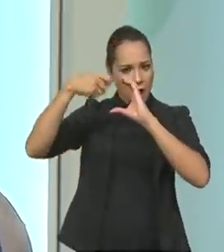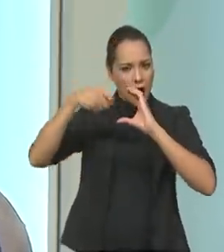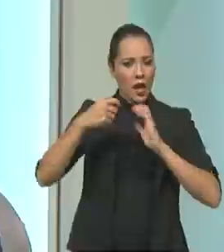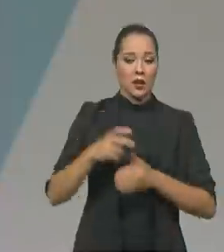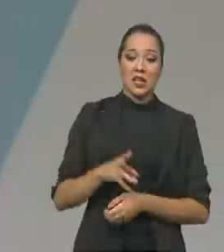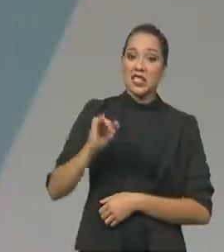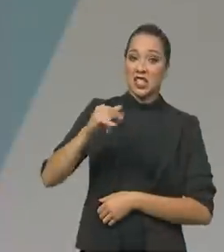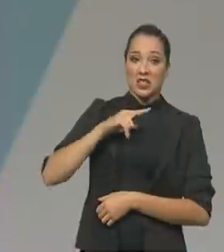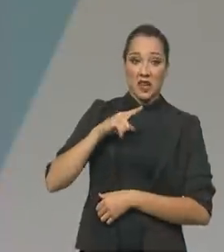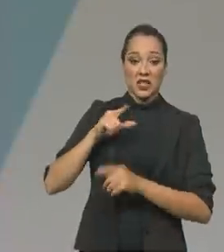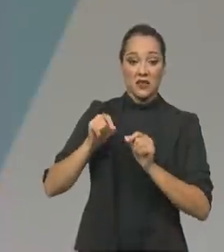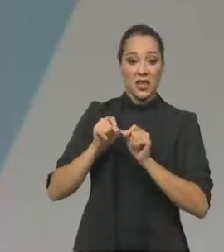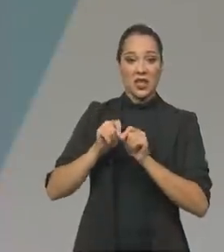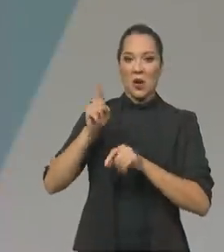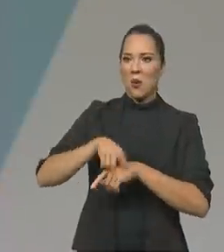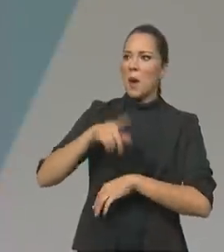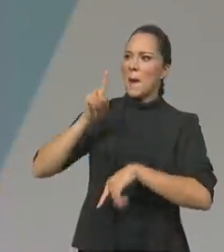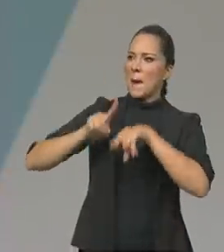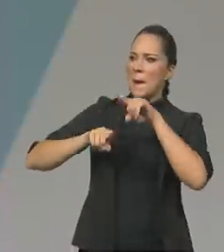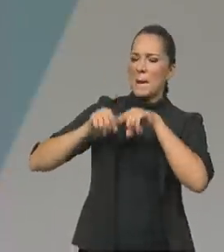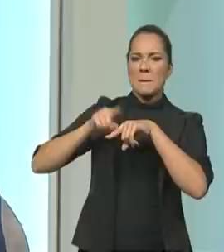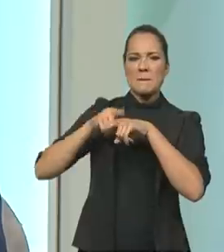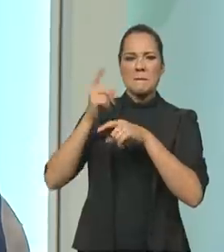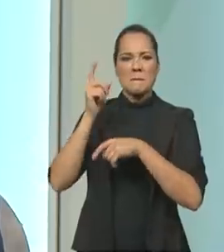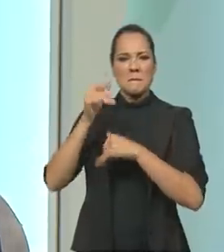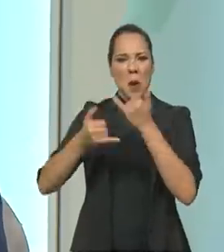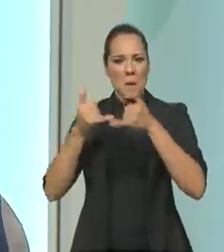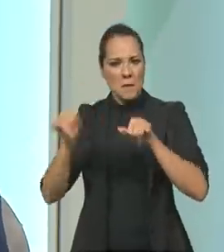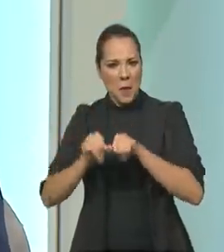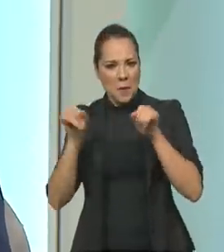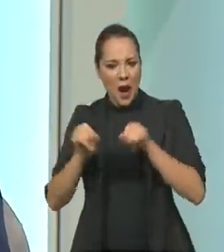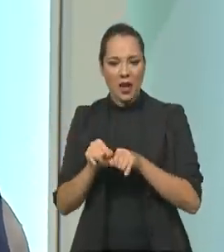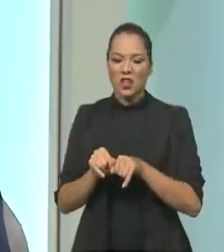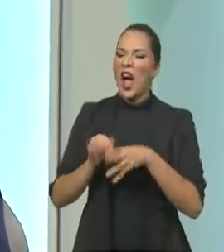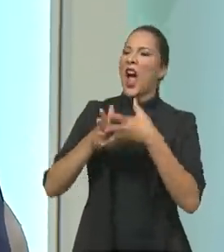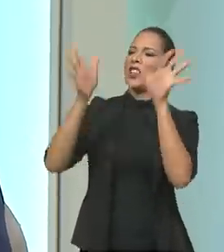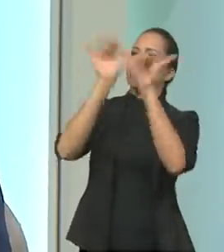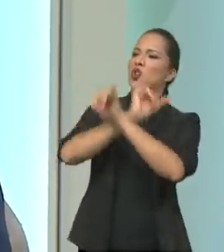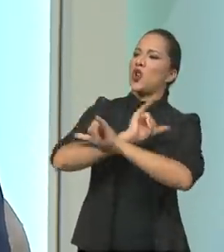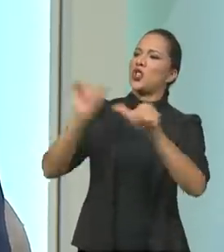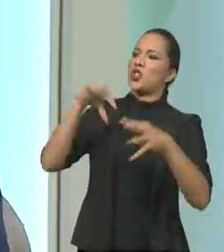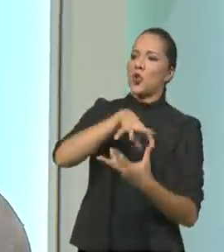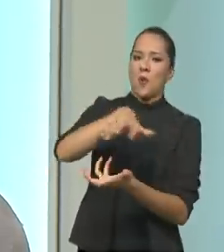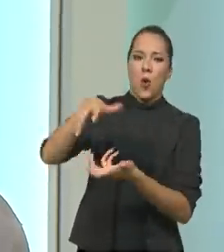falado alguma obscenidade, alguma coisa errada, eu tinha virado notícia nacional.